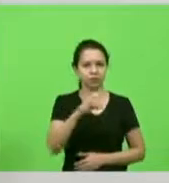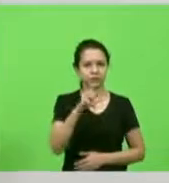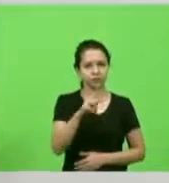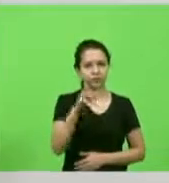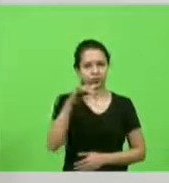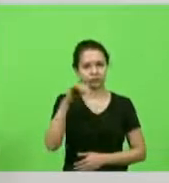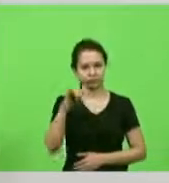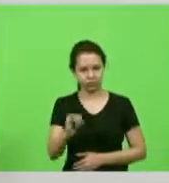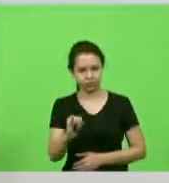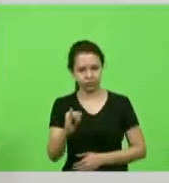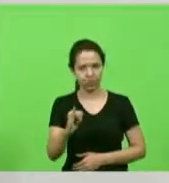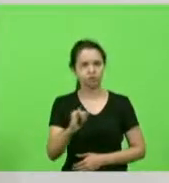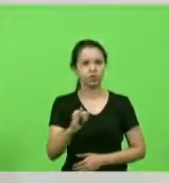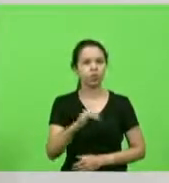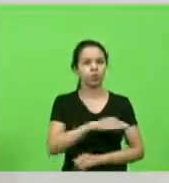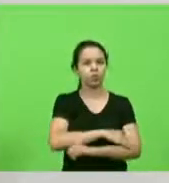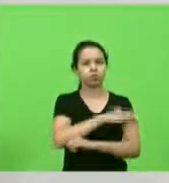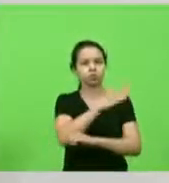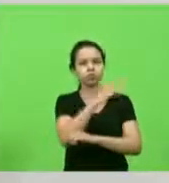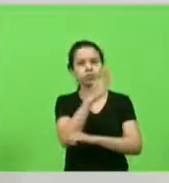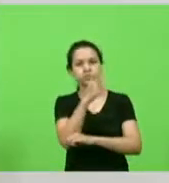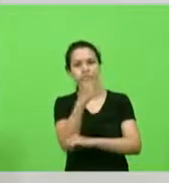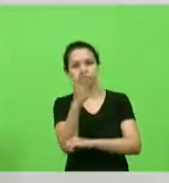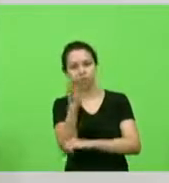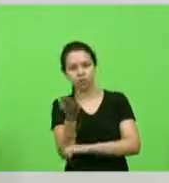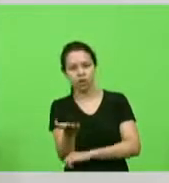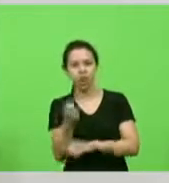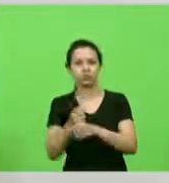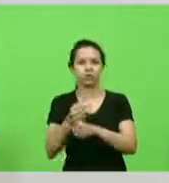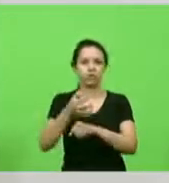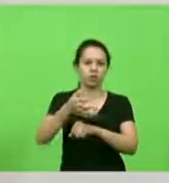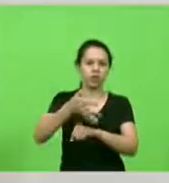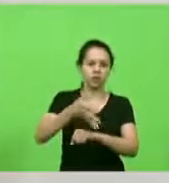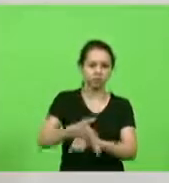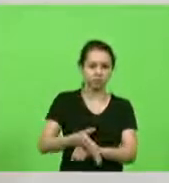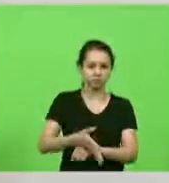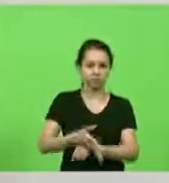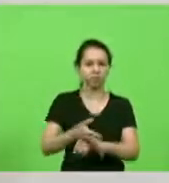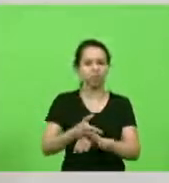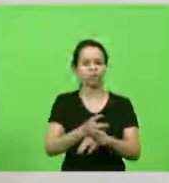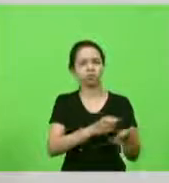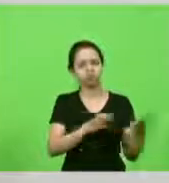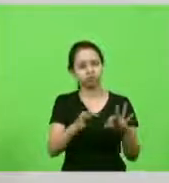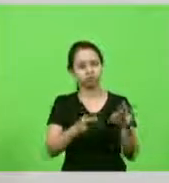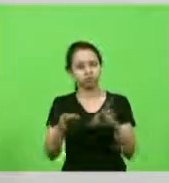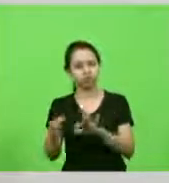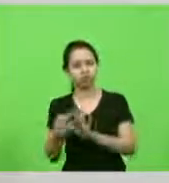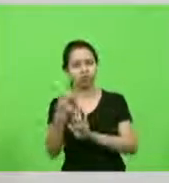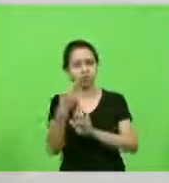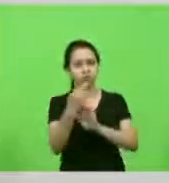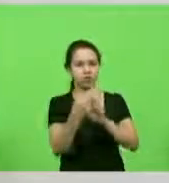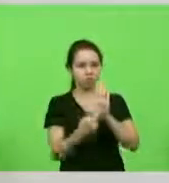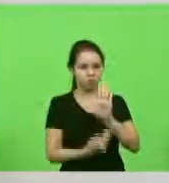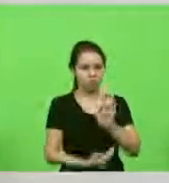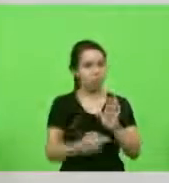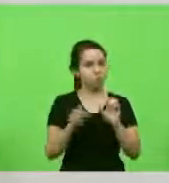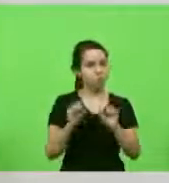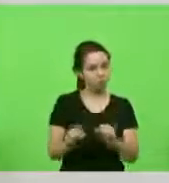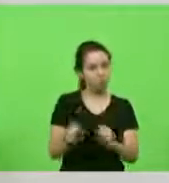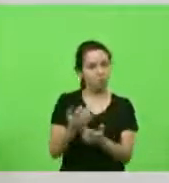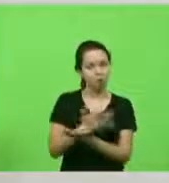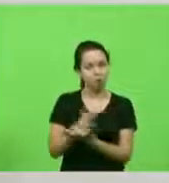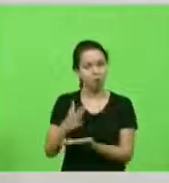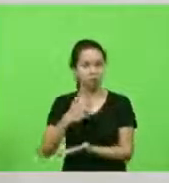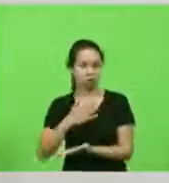diuturnamente até a madrugada para construir aquele relatório que pode algum gostar pode